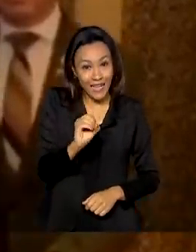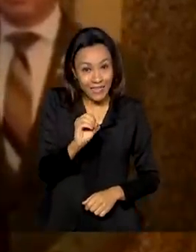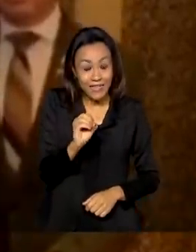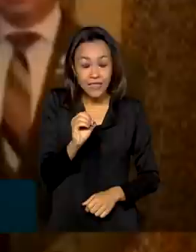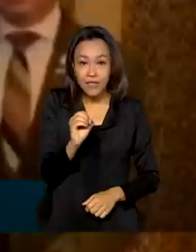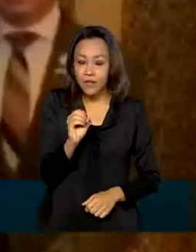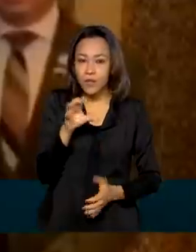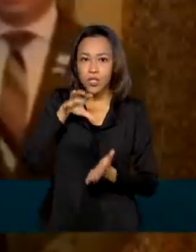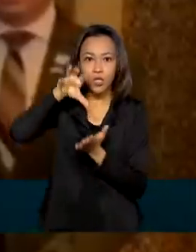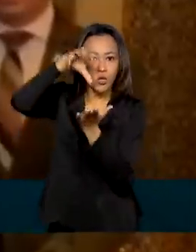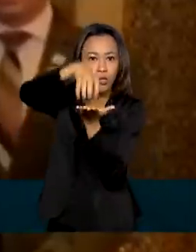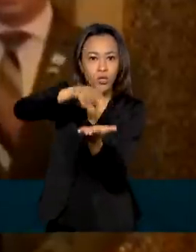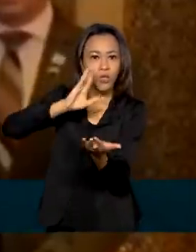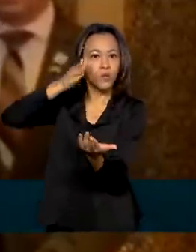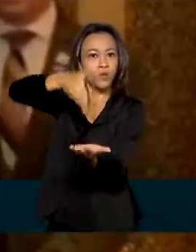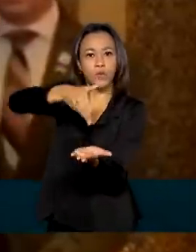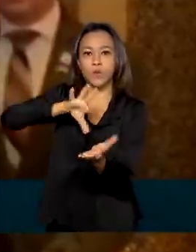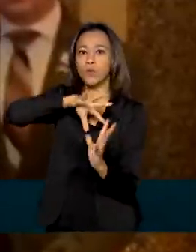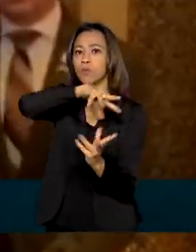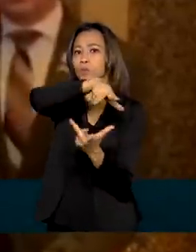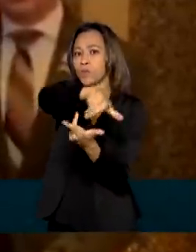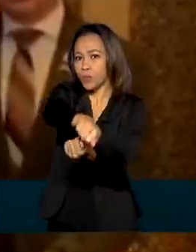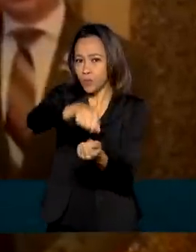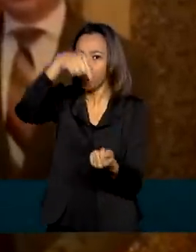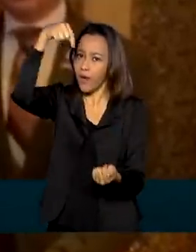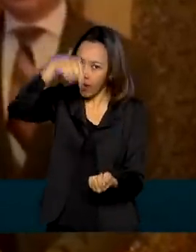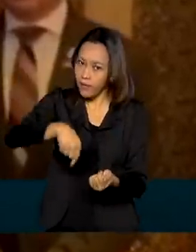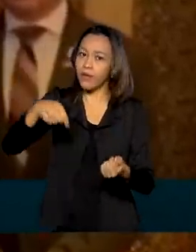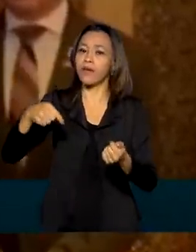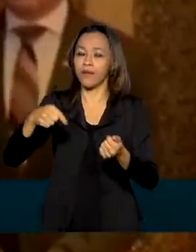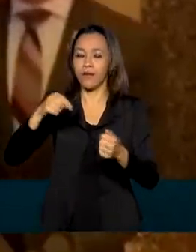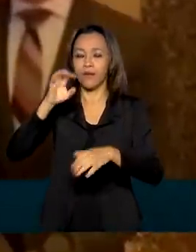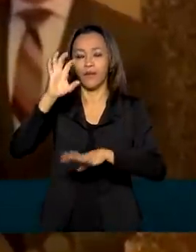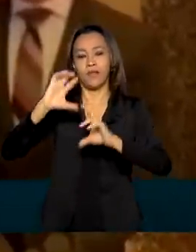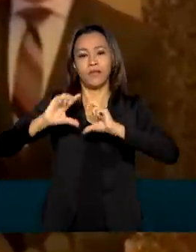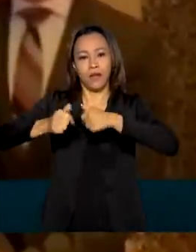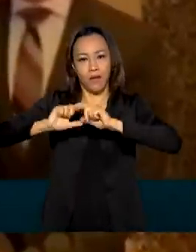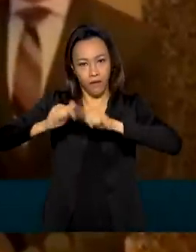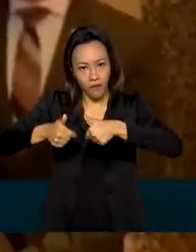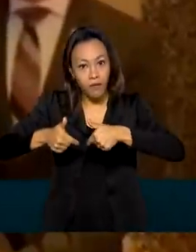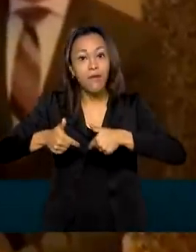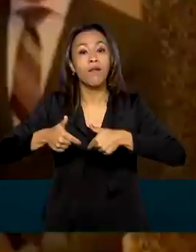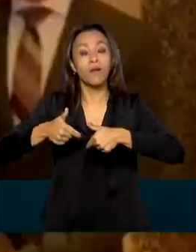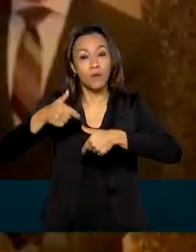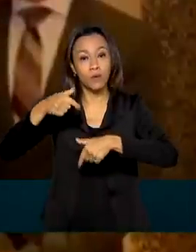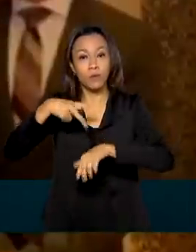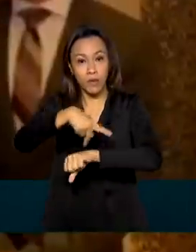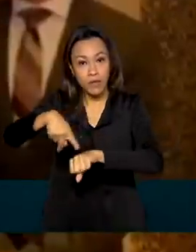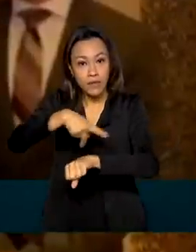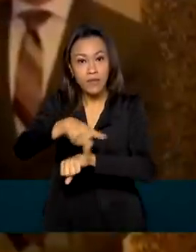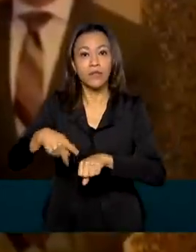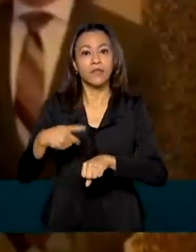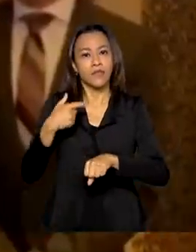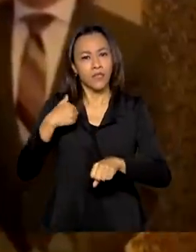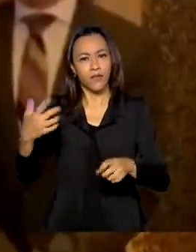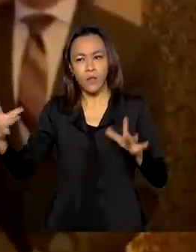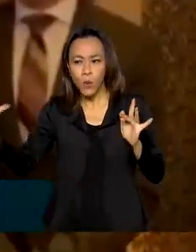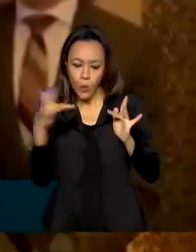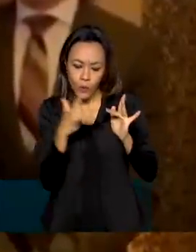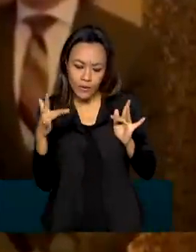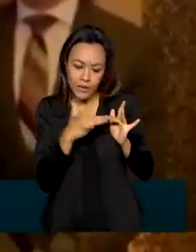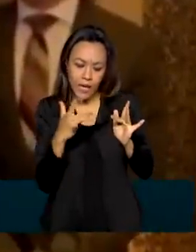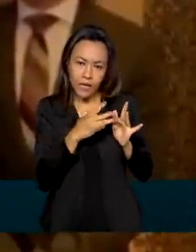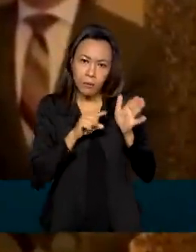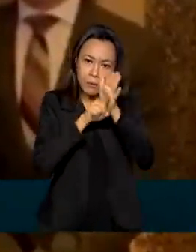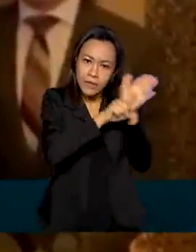de pesquisa do mundo, a única que está fora dos Estados Unidos, aqui em Israel, que nos permitirá uma rede entre cientistas brasileiros e